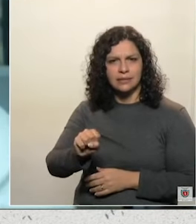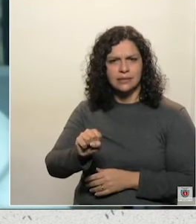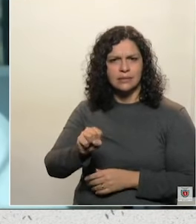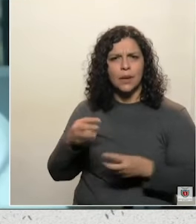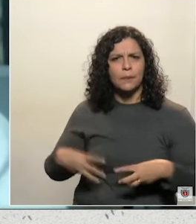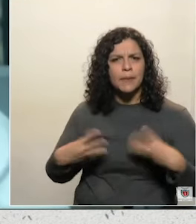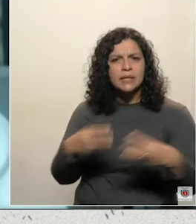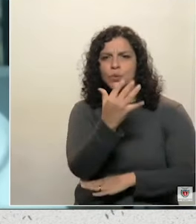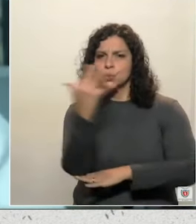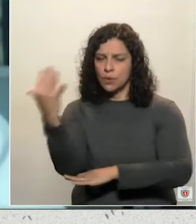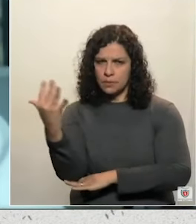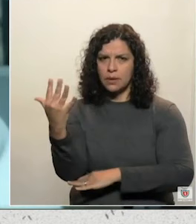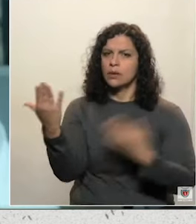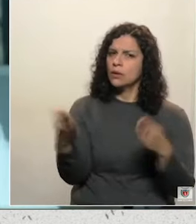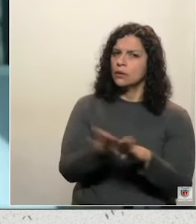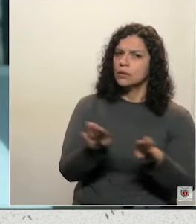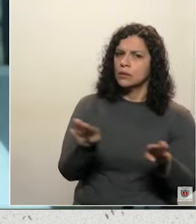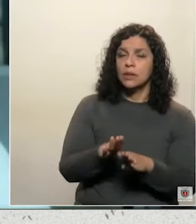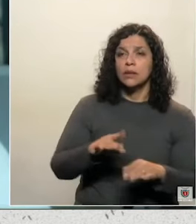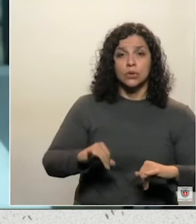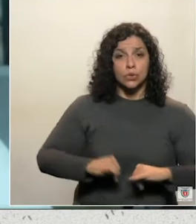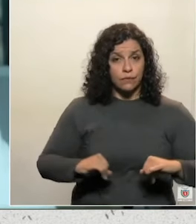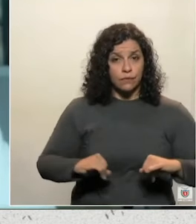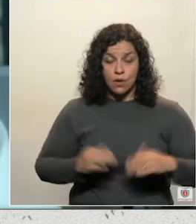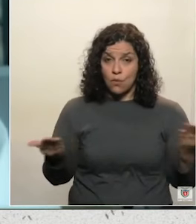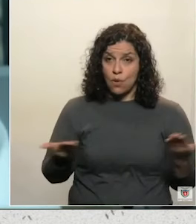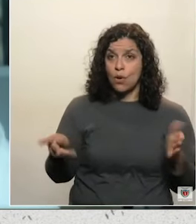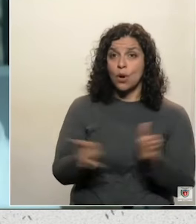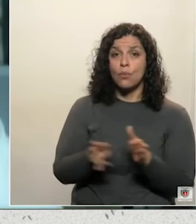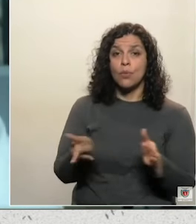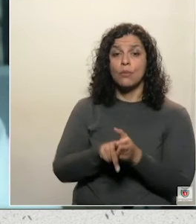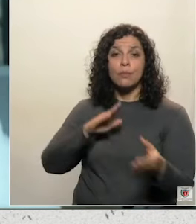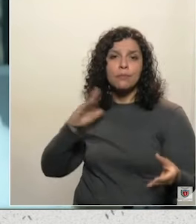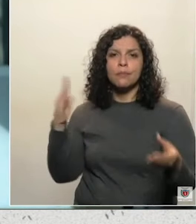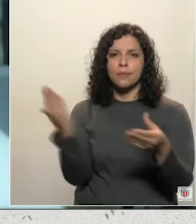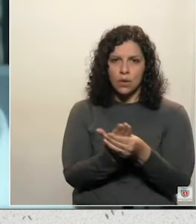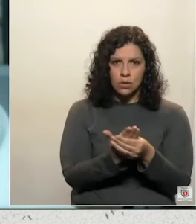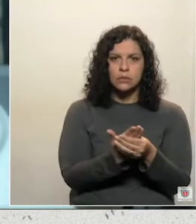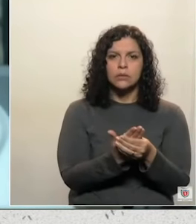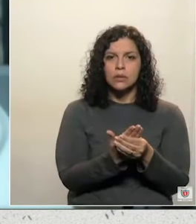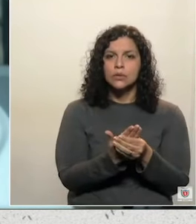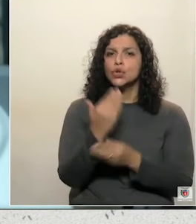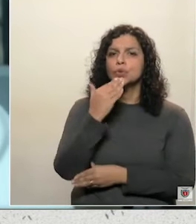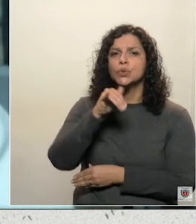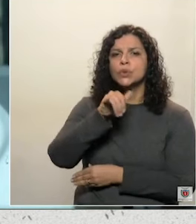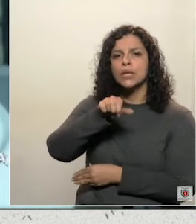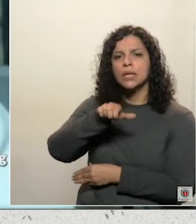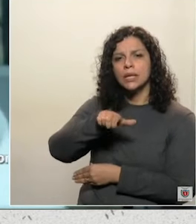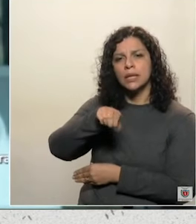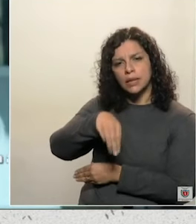o Ministro do Meio Ambiente sofreu, recebeu agora uma ação de um pedido de improbidade